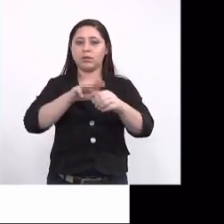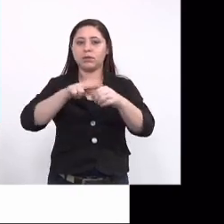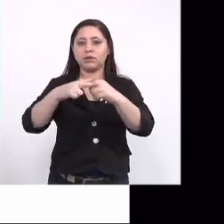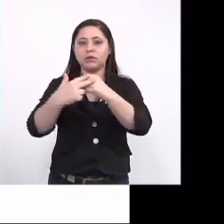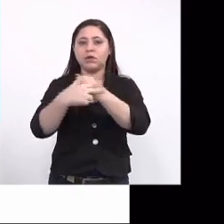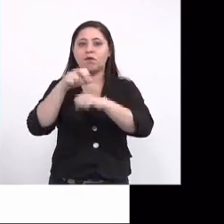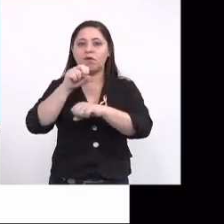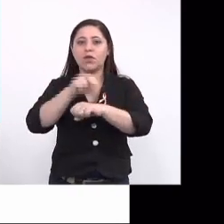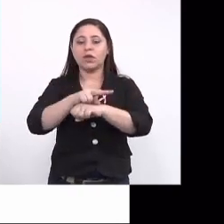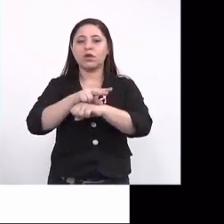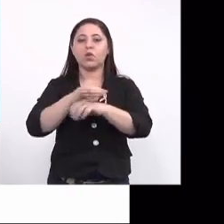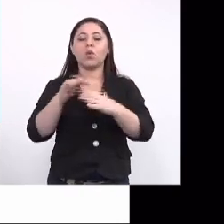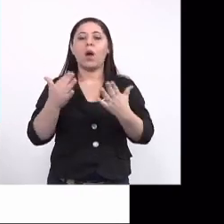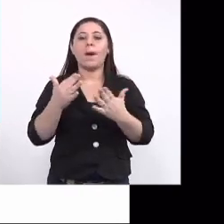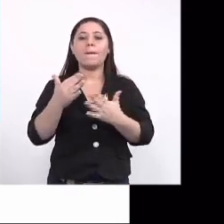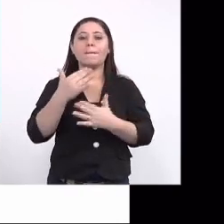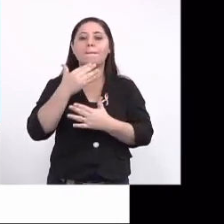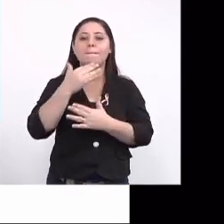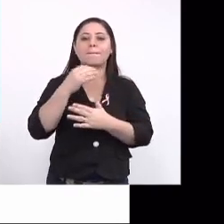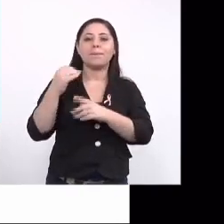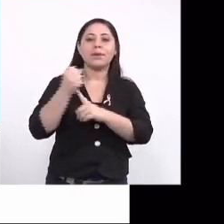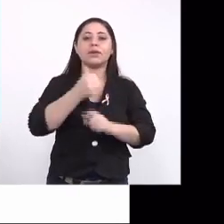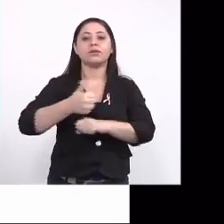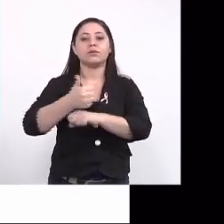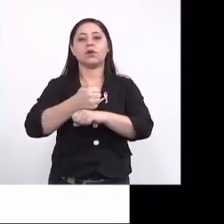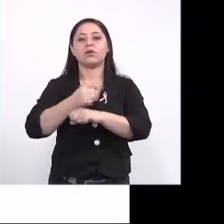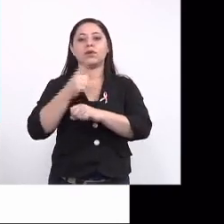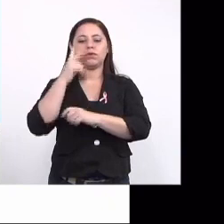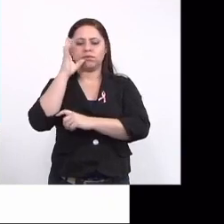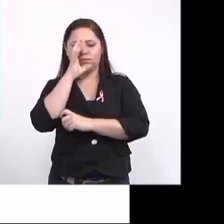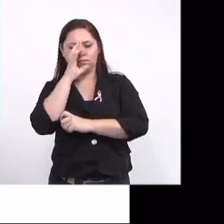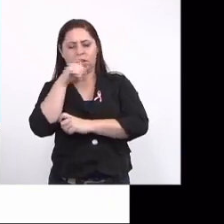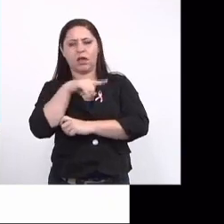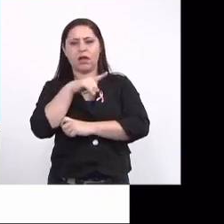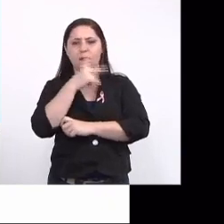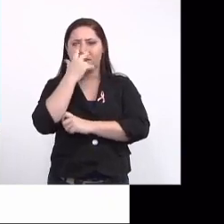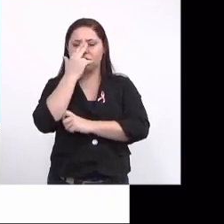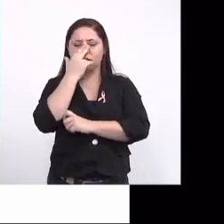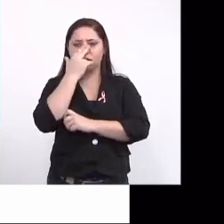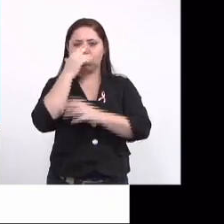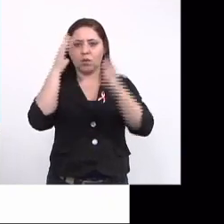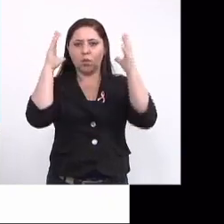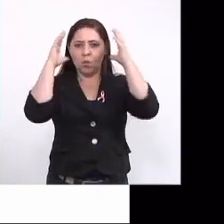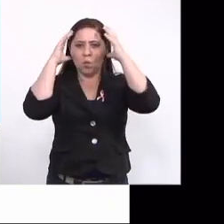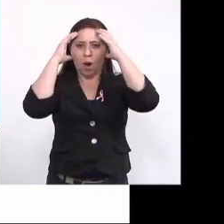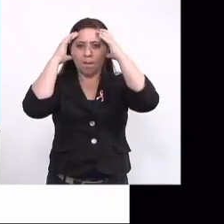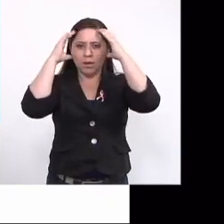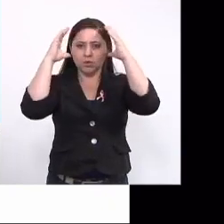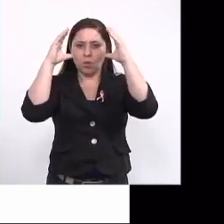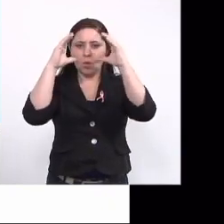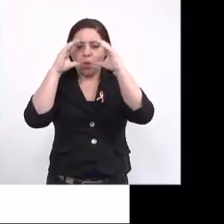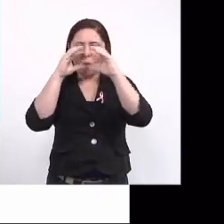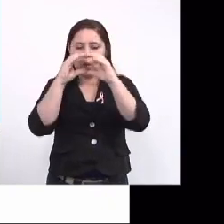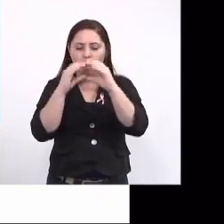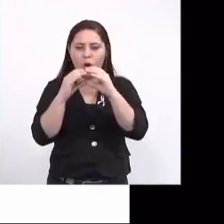principal manifestação que a gente observa, que foi o que chamou a atenção da mídia, é a microcefania. Mas tem outras